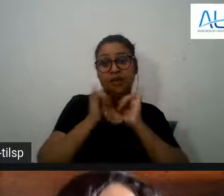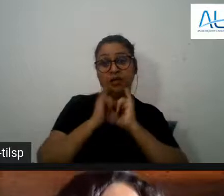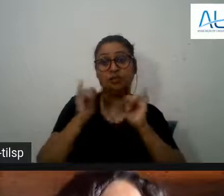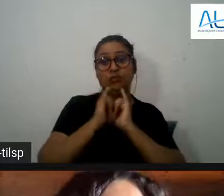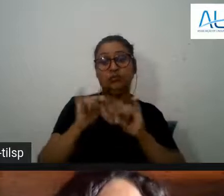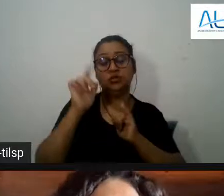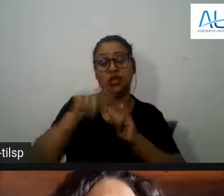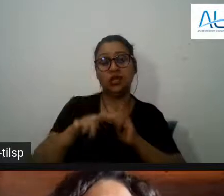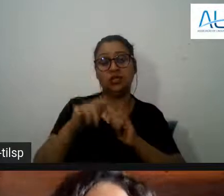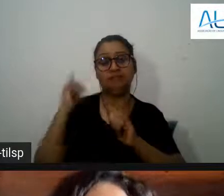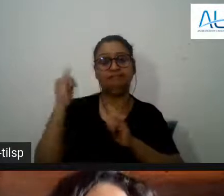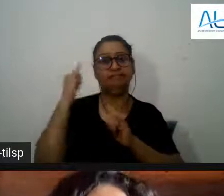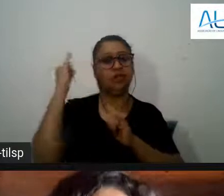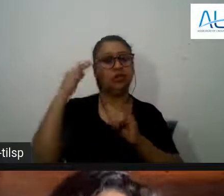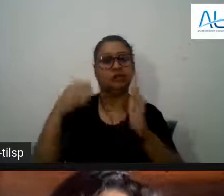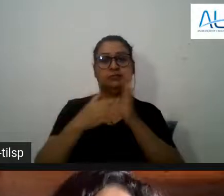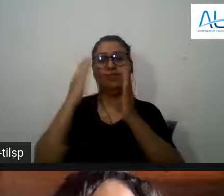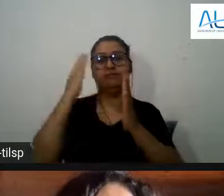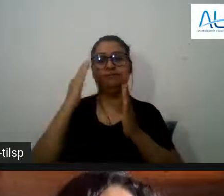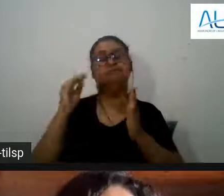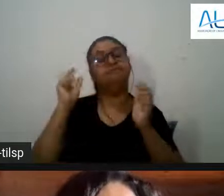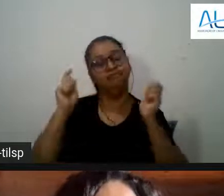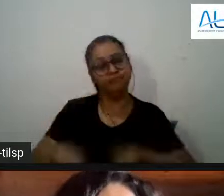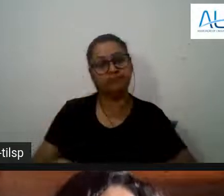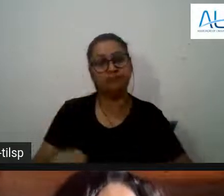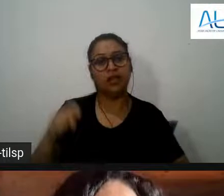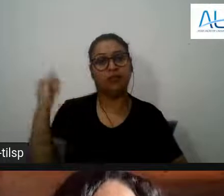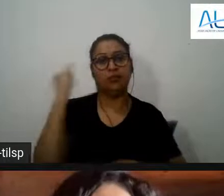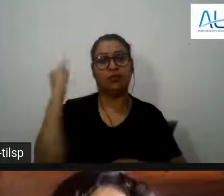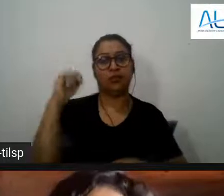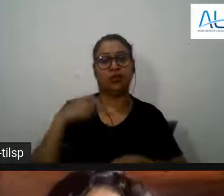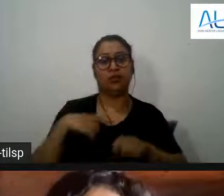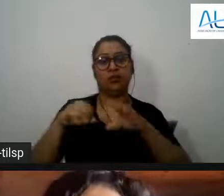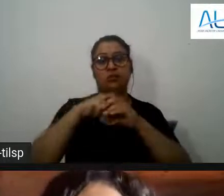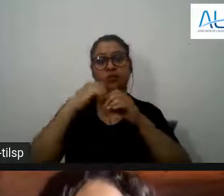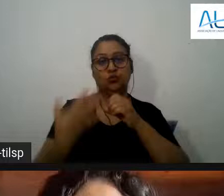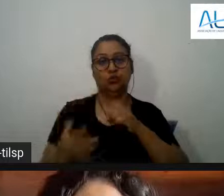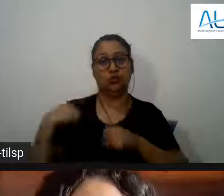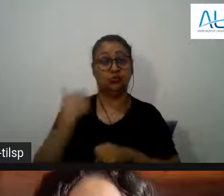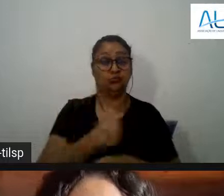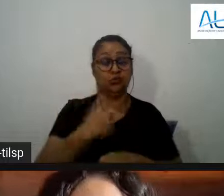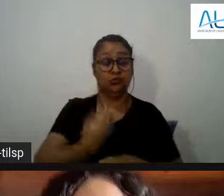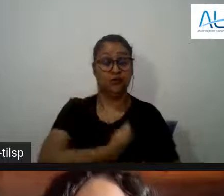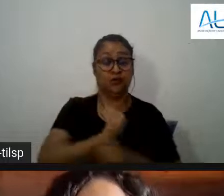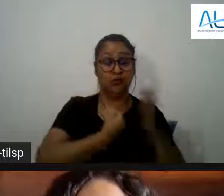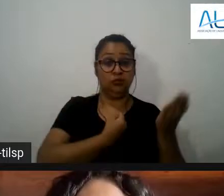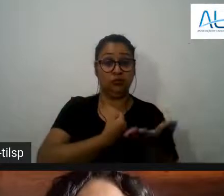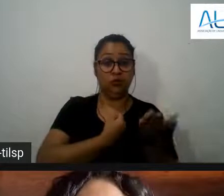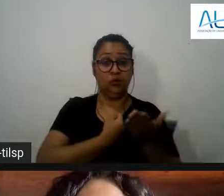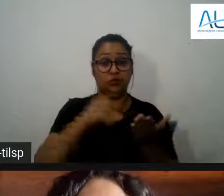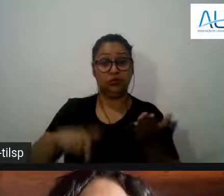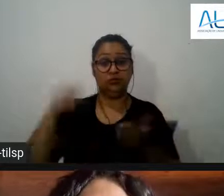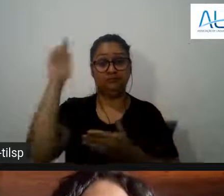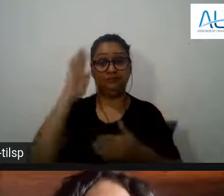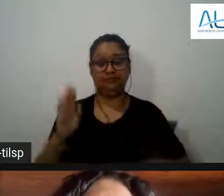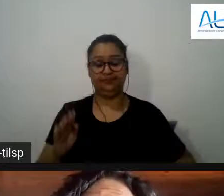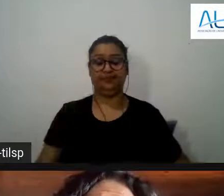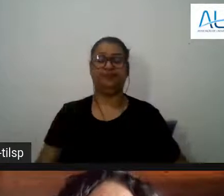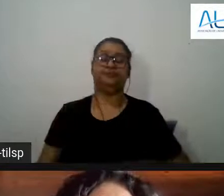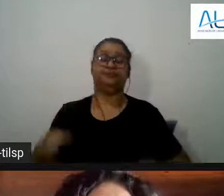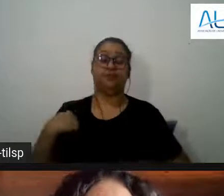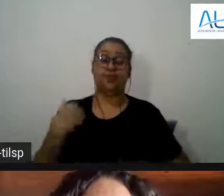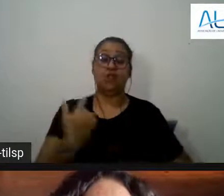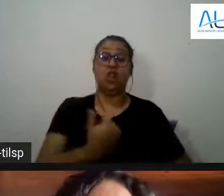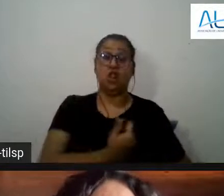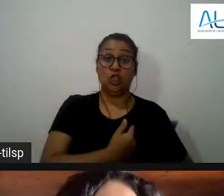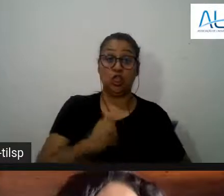algo desafiador e muito importante em relação a esse contexto que nós vivemos atualmente e nós percebemos